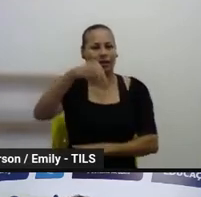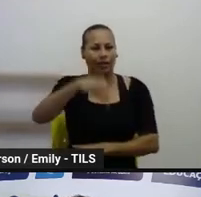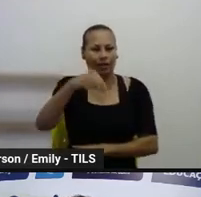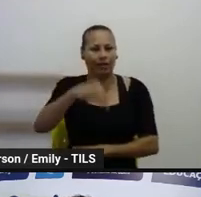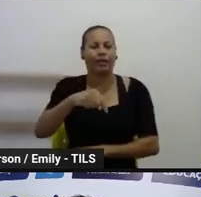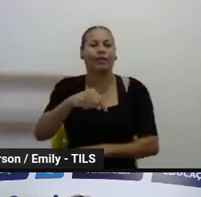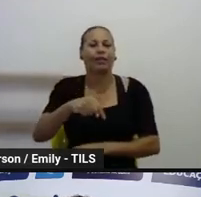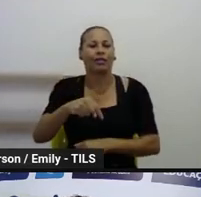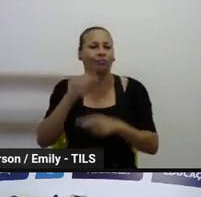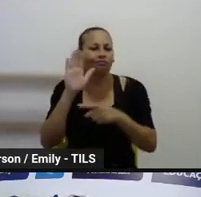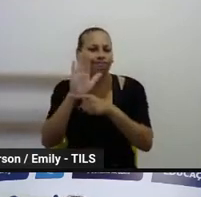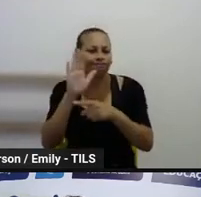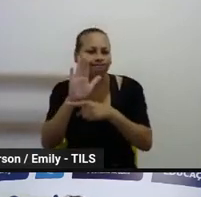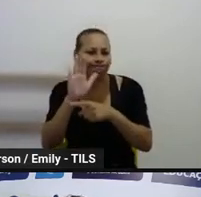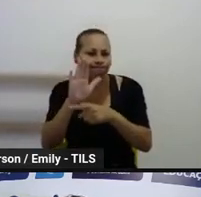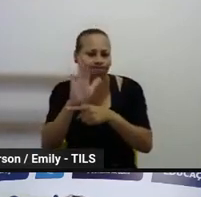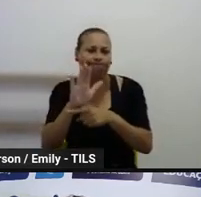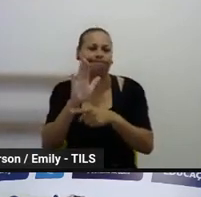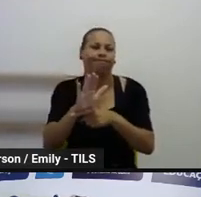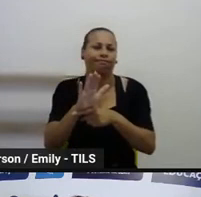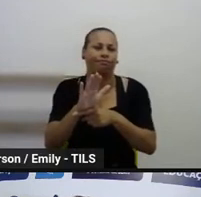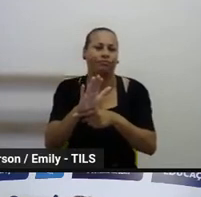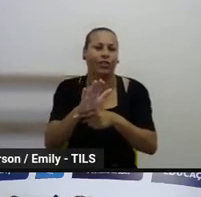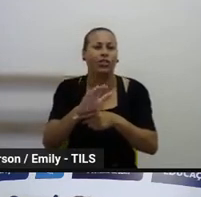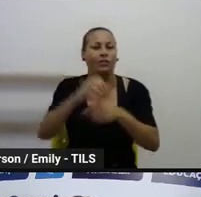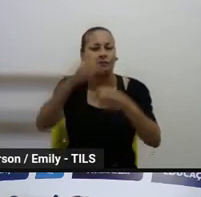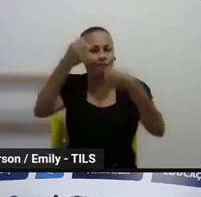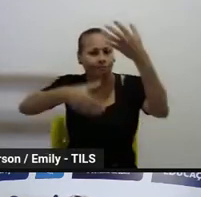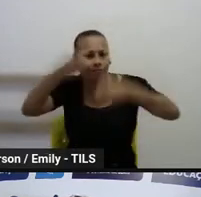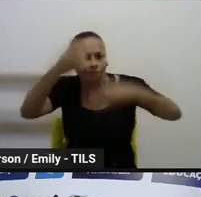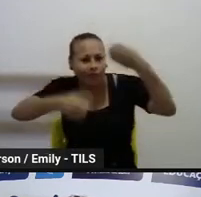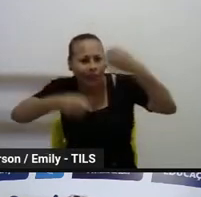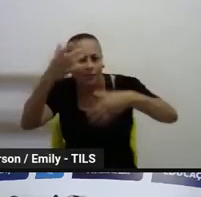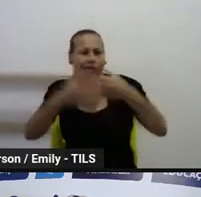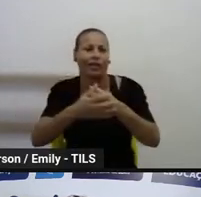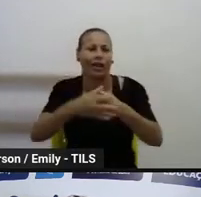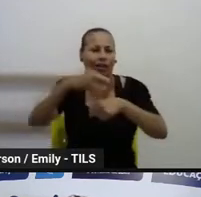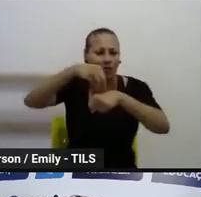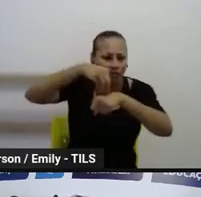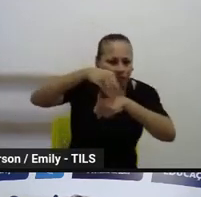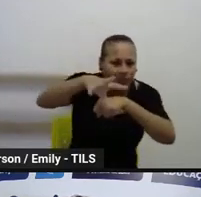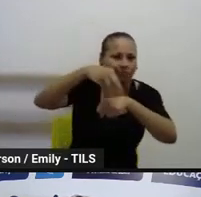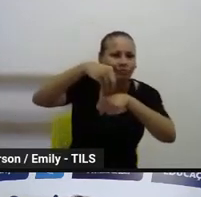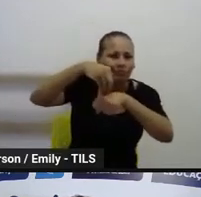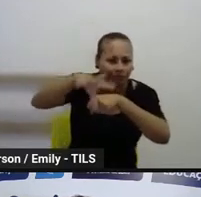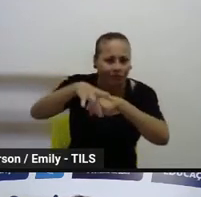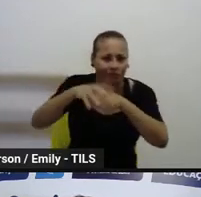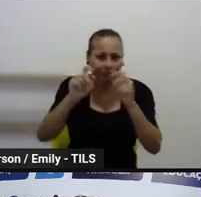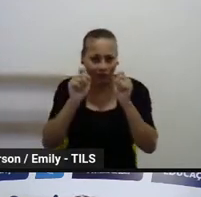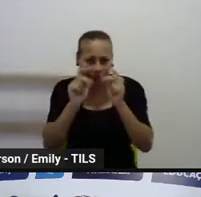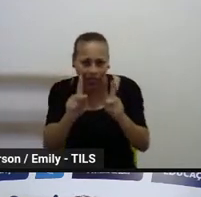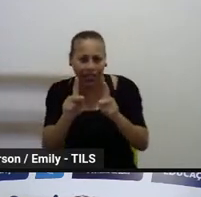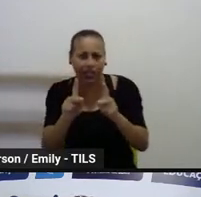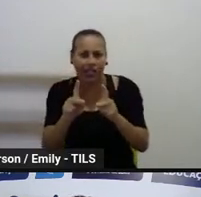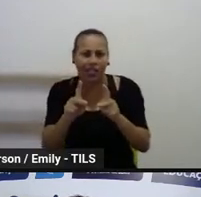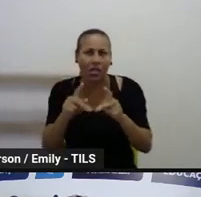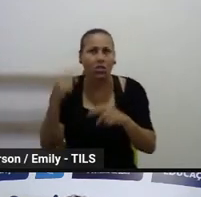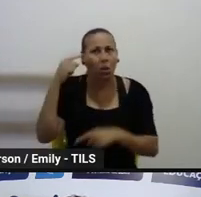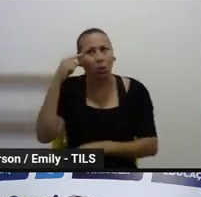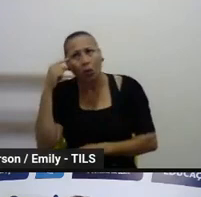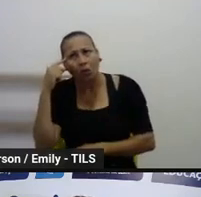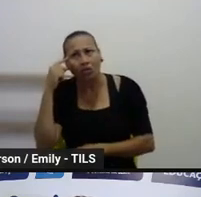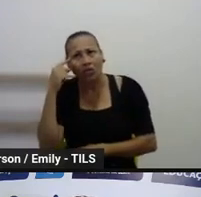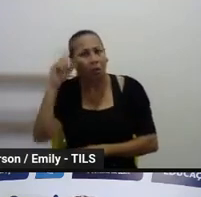do pedagógico e aqui no departamento de ensino, que nós estamos aqui para dirimir dúvidas,